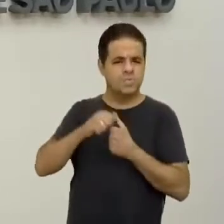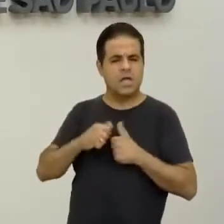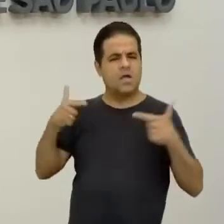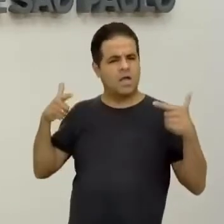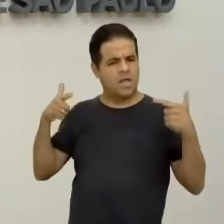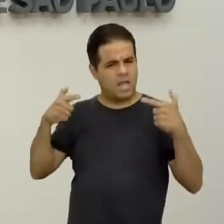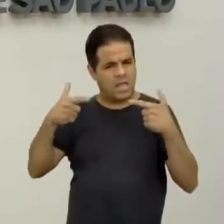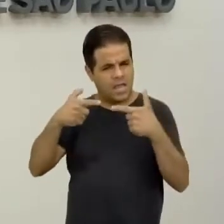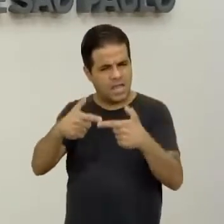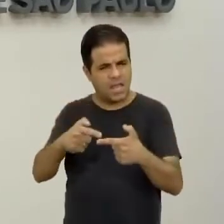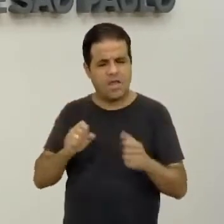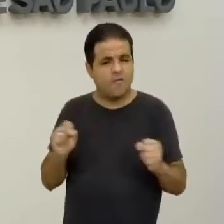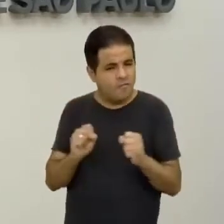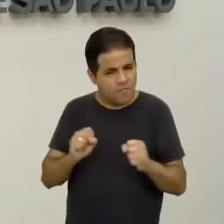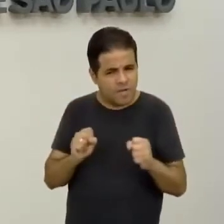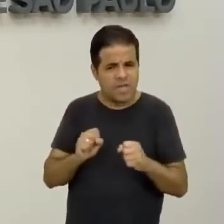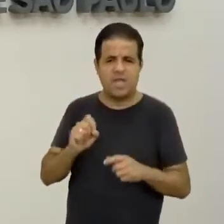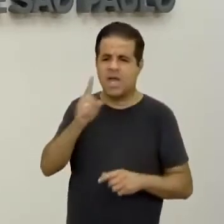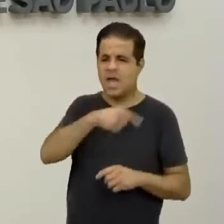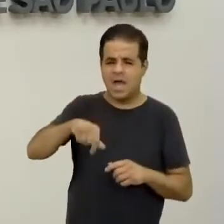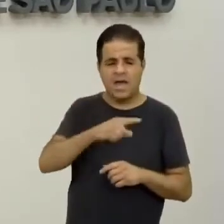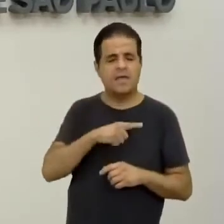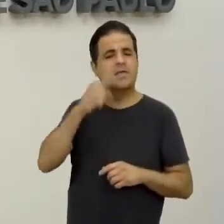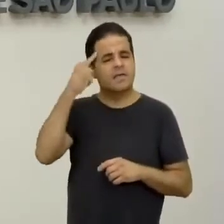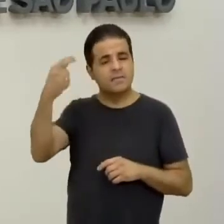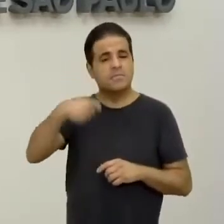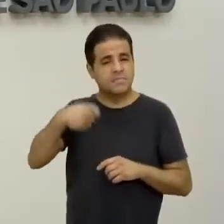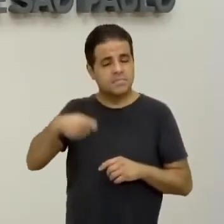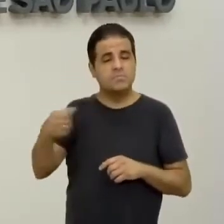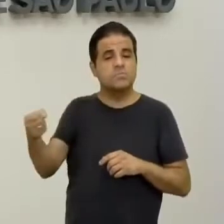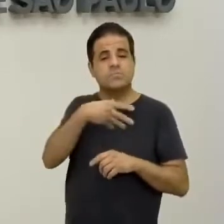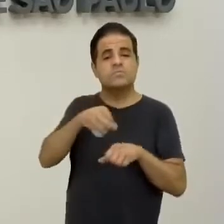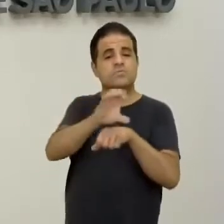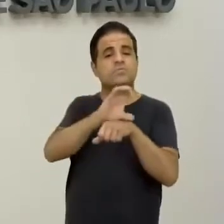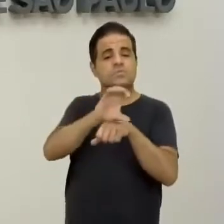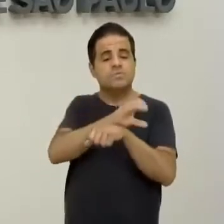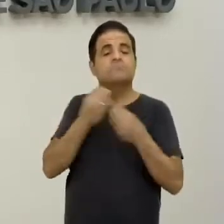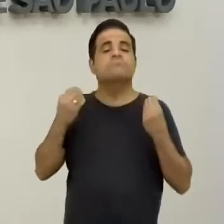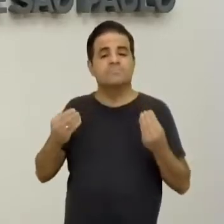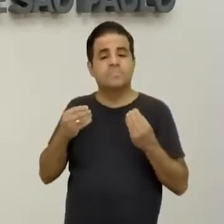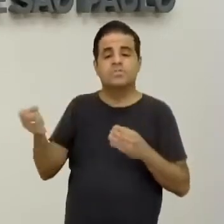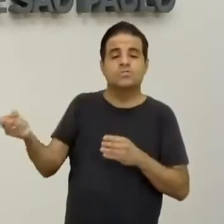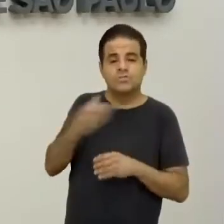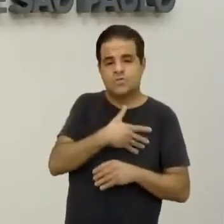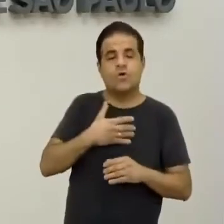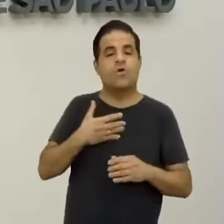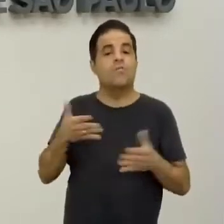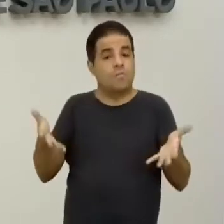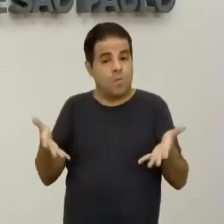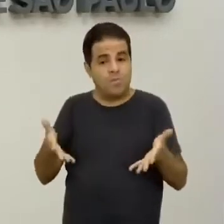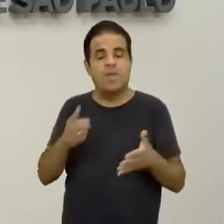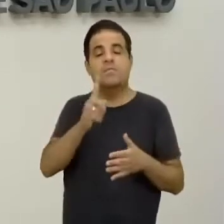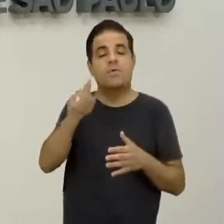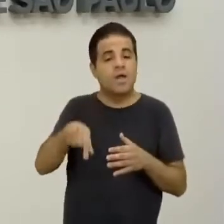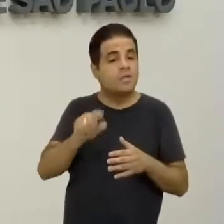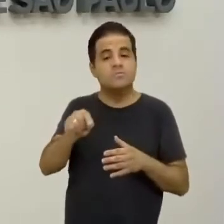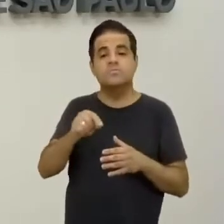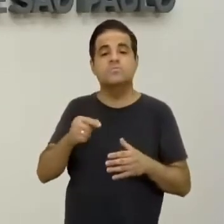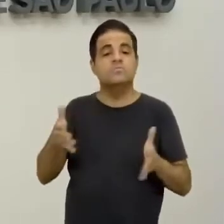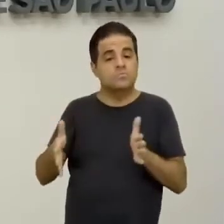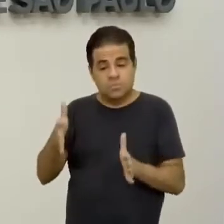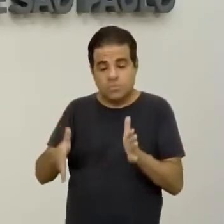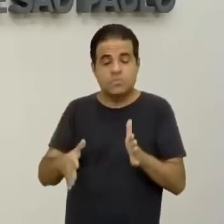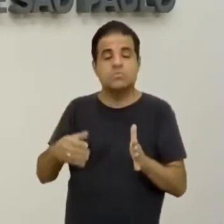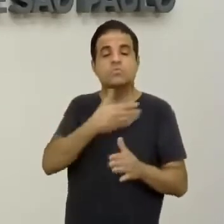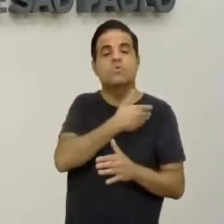Guerra Fria. Aqui no Brasil, nós precisamos de uma nova Constituição pra esse novo momento, que é esse momento